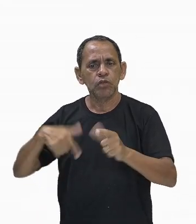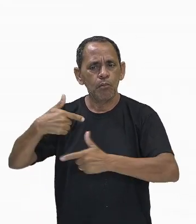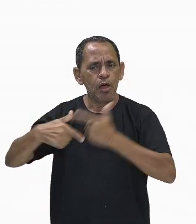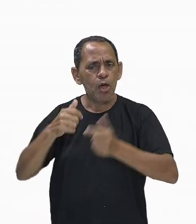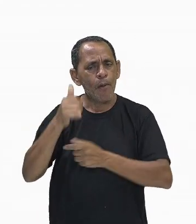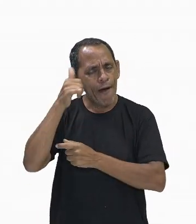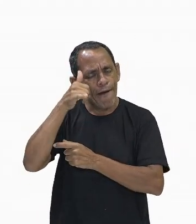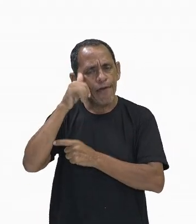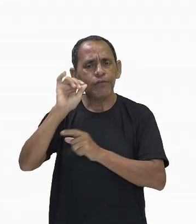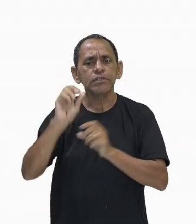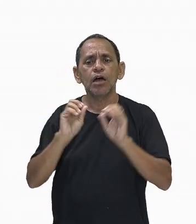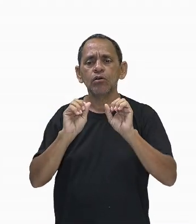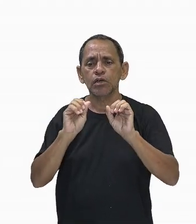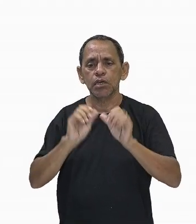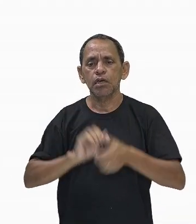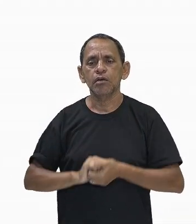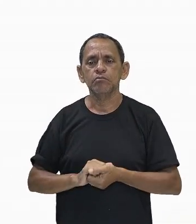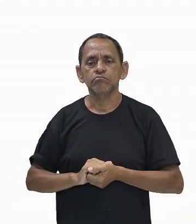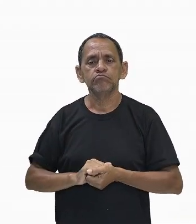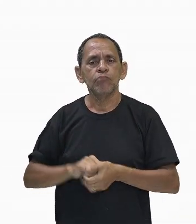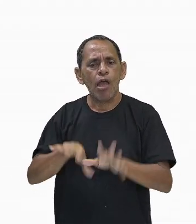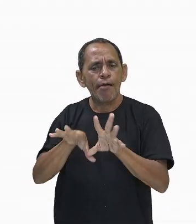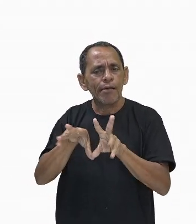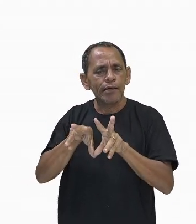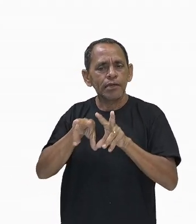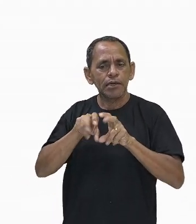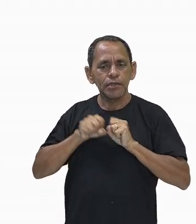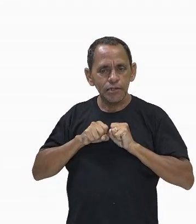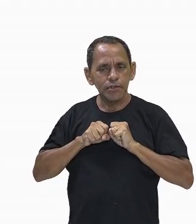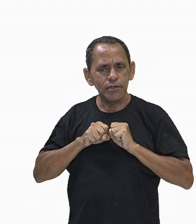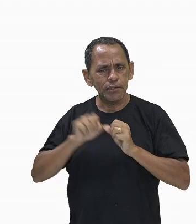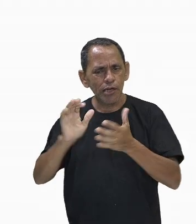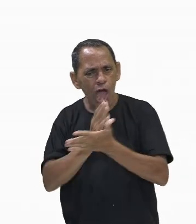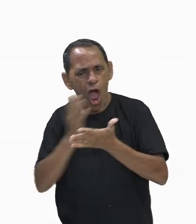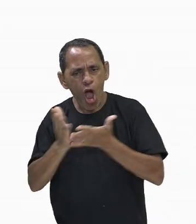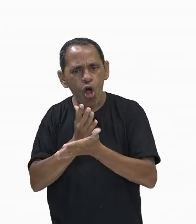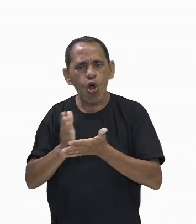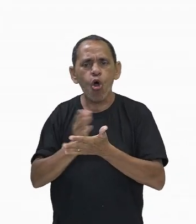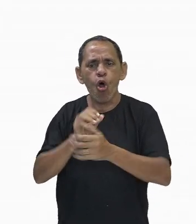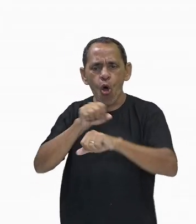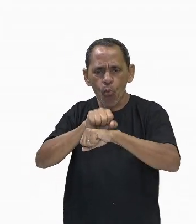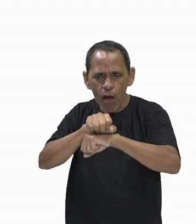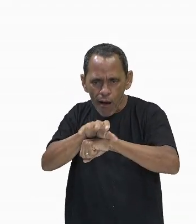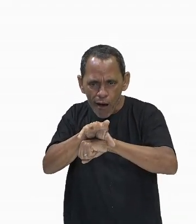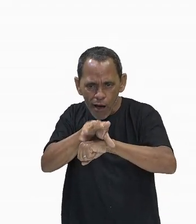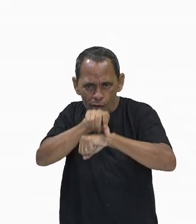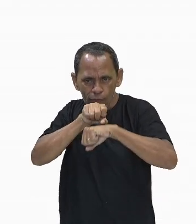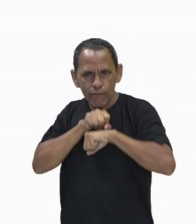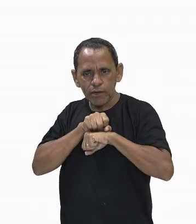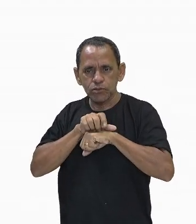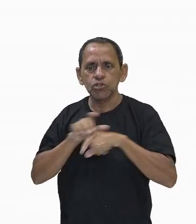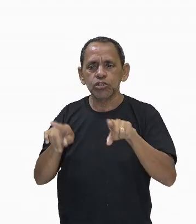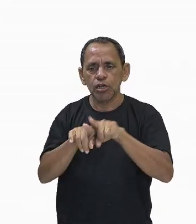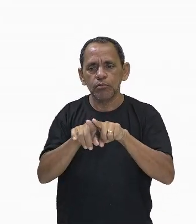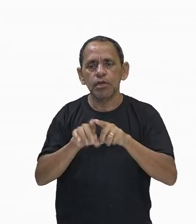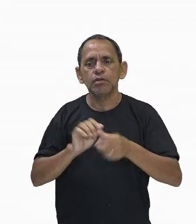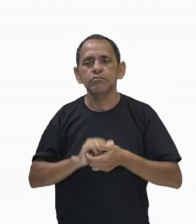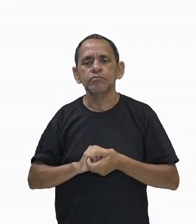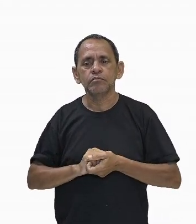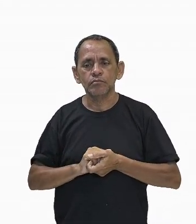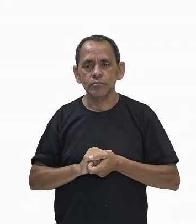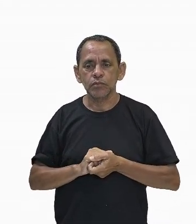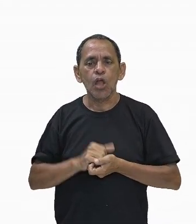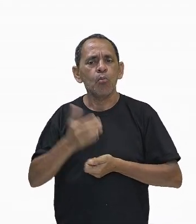adquirir determinadas infecções com alimentação balanceada, de preferência, uma